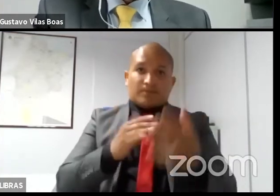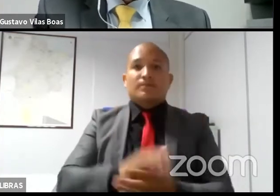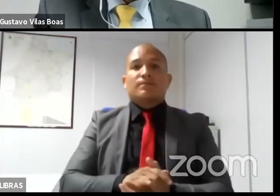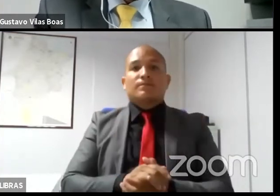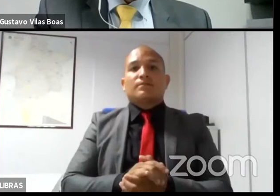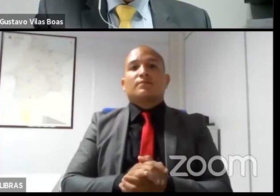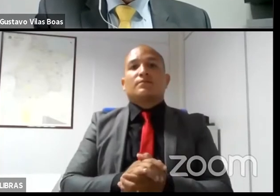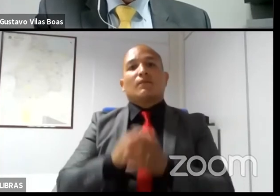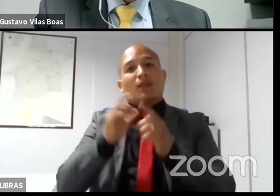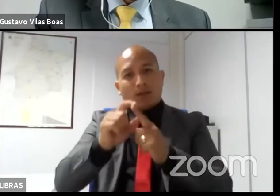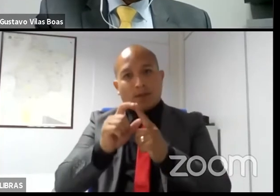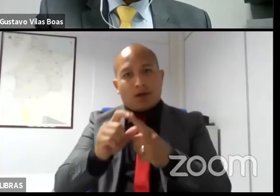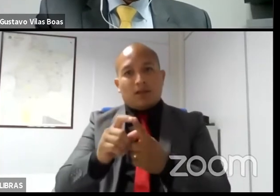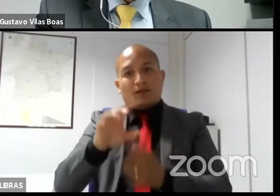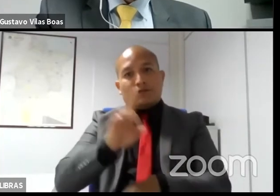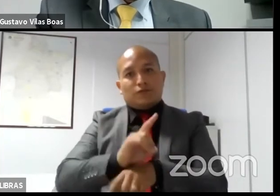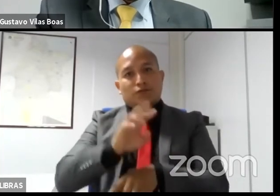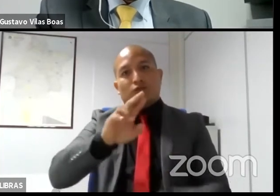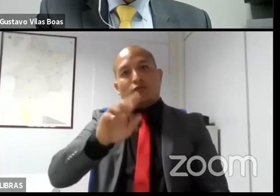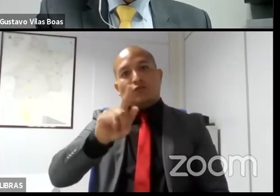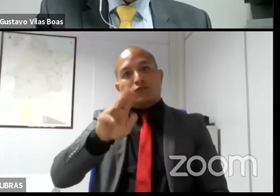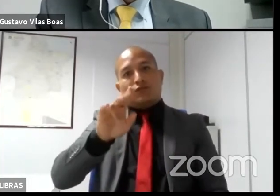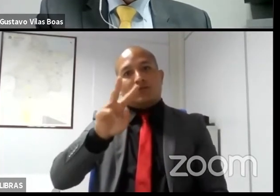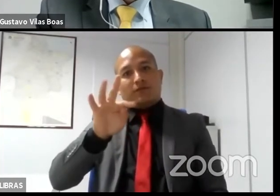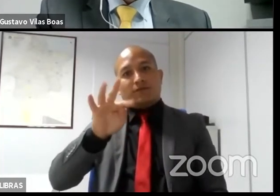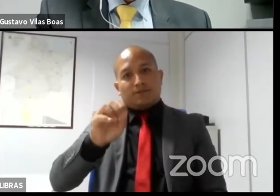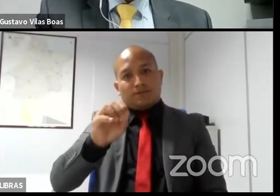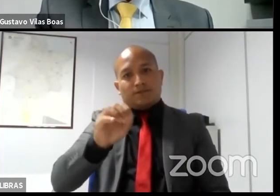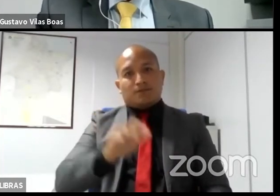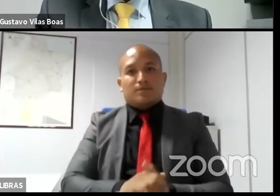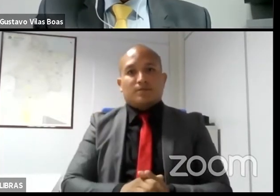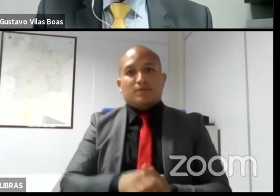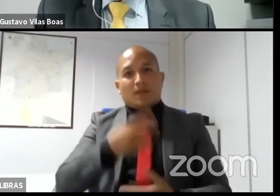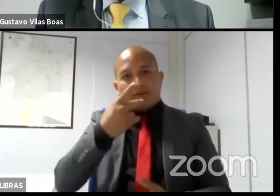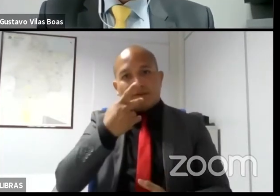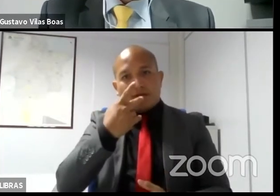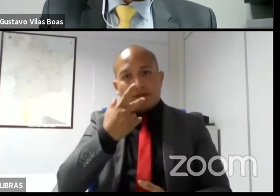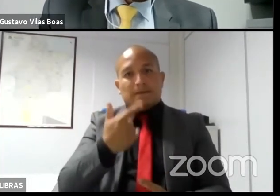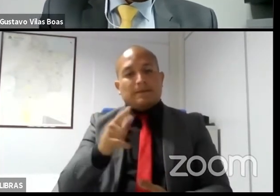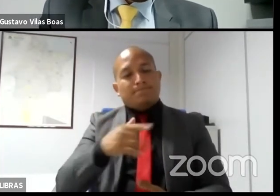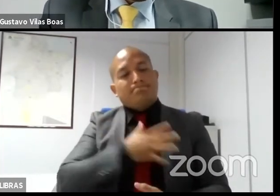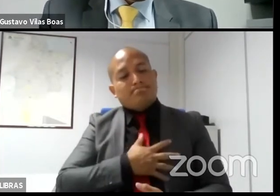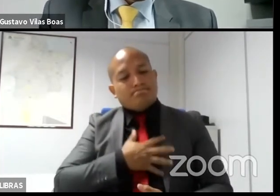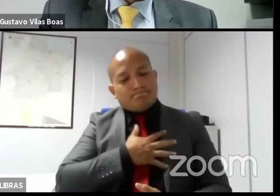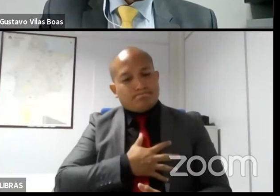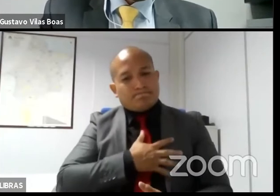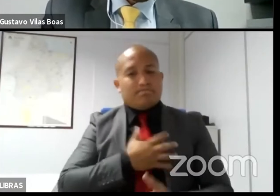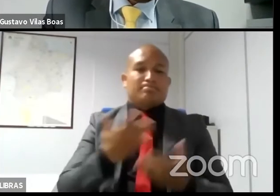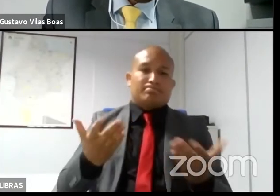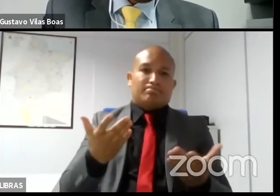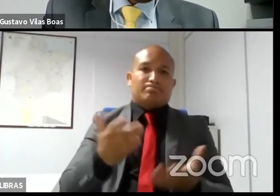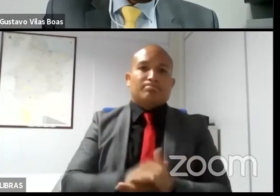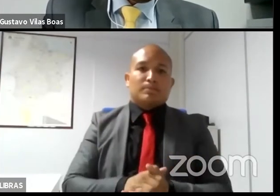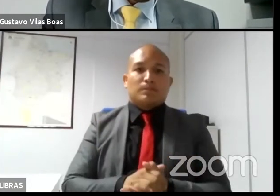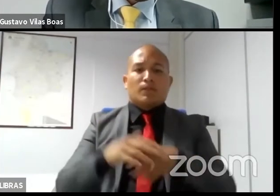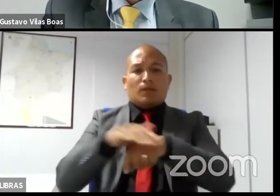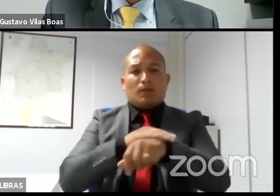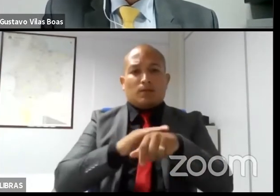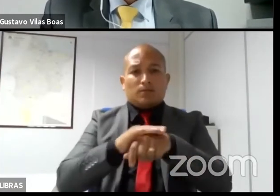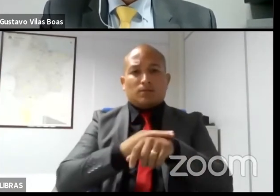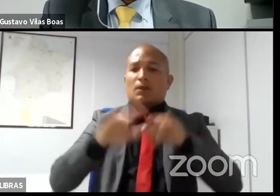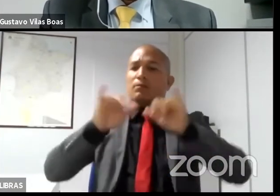pode fazer propaganda em nome de terceiro, nem impulsionamento de conteúdo. A regra é a liberdade de expressão.